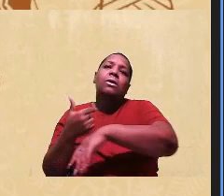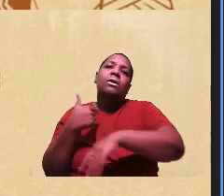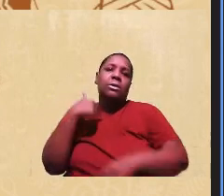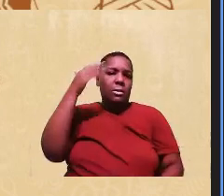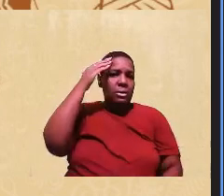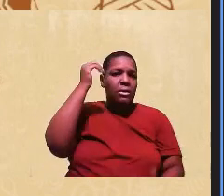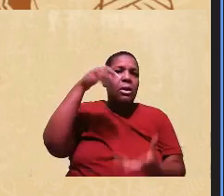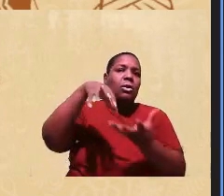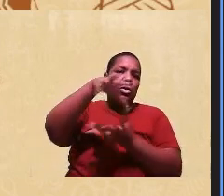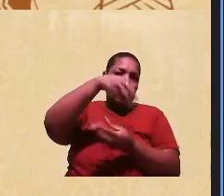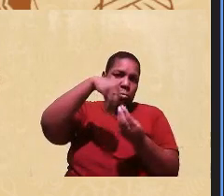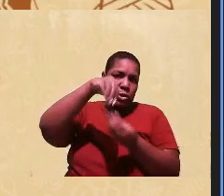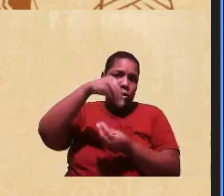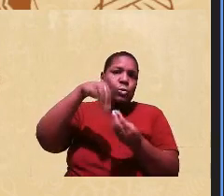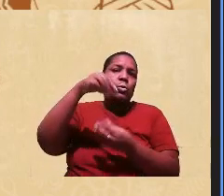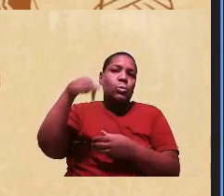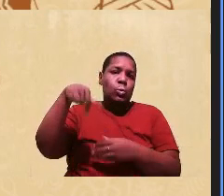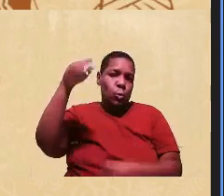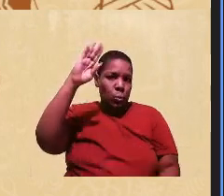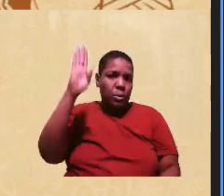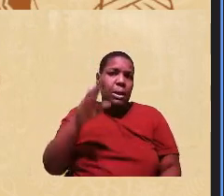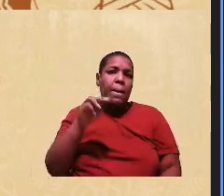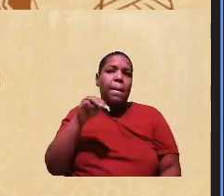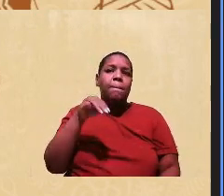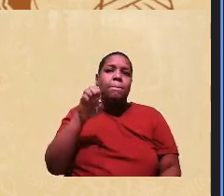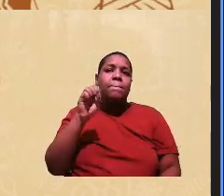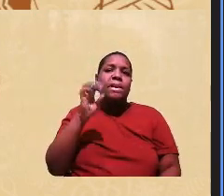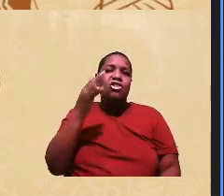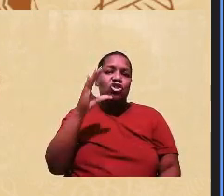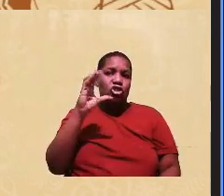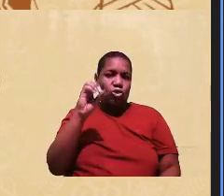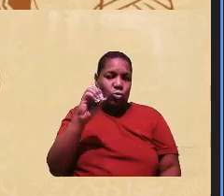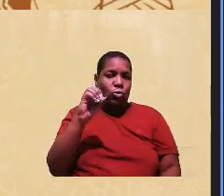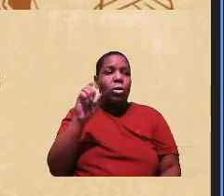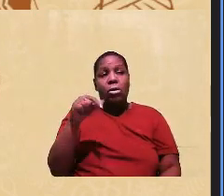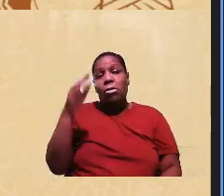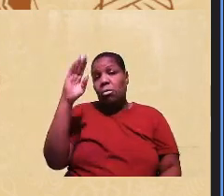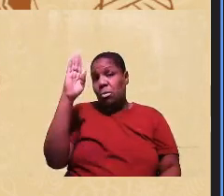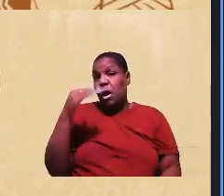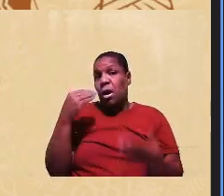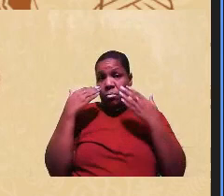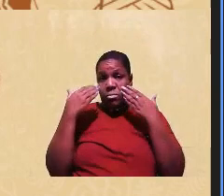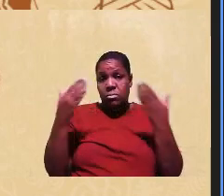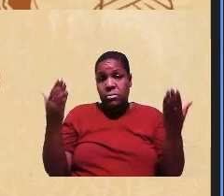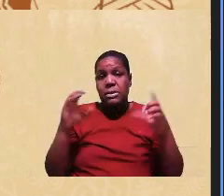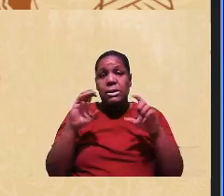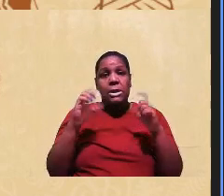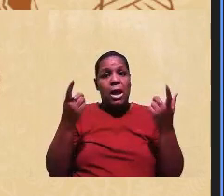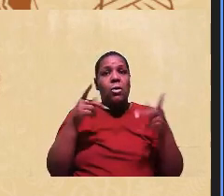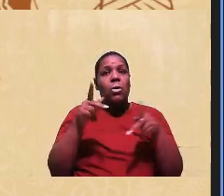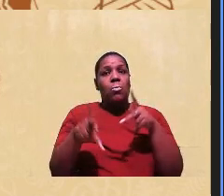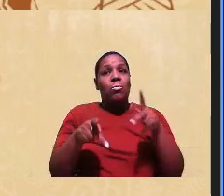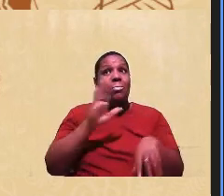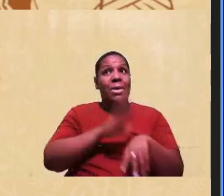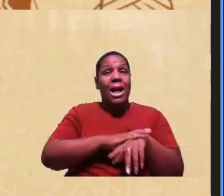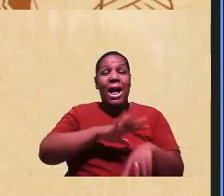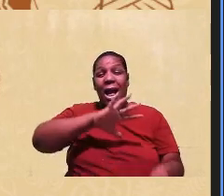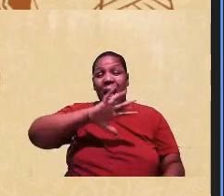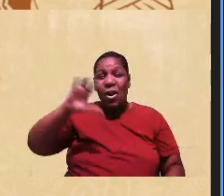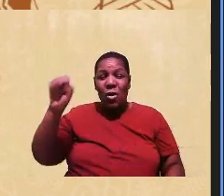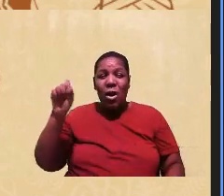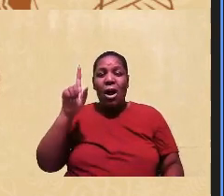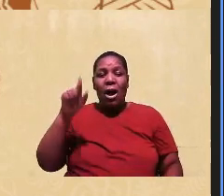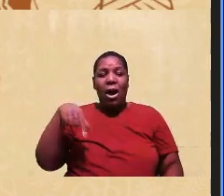mestiçagem no Brasil, como ela se apresenta, e como, obviamente, numa população majoritariamente negra,